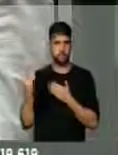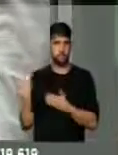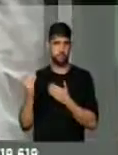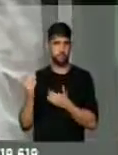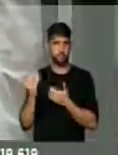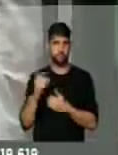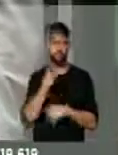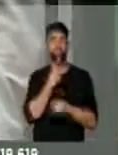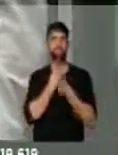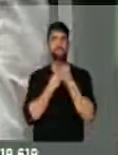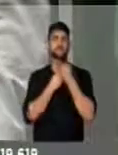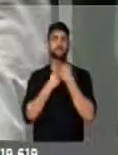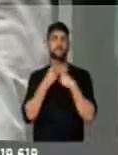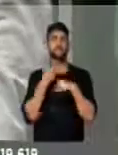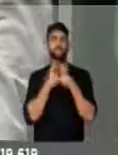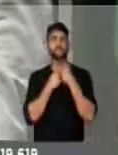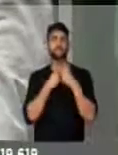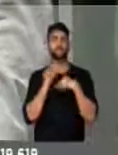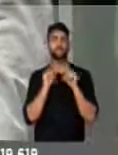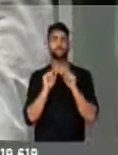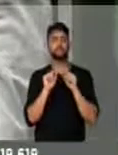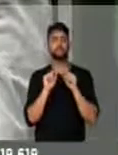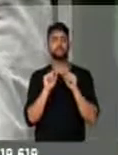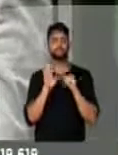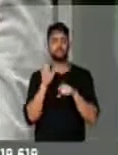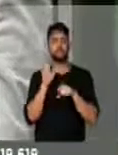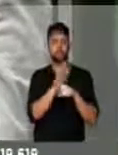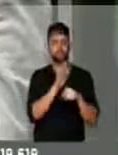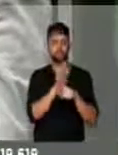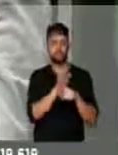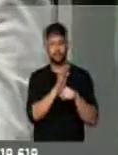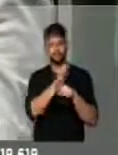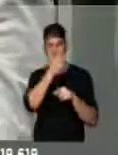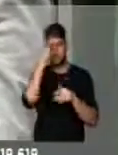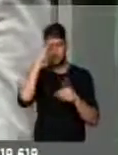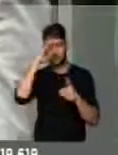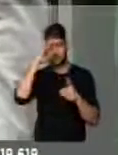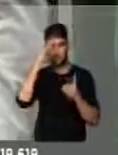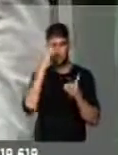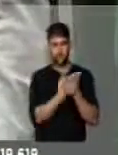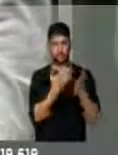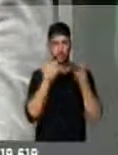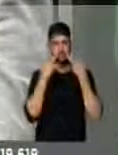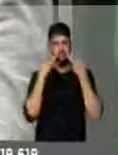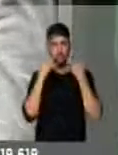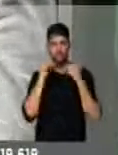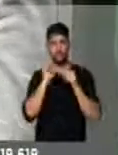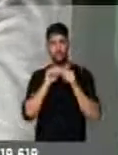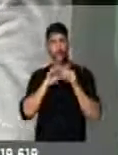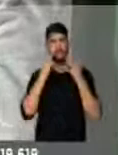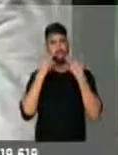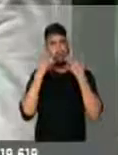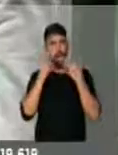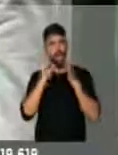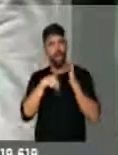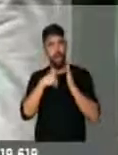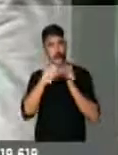a vontade de ajudar quem acredita na arte, quem pratica a arte,